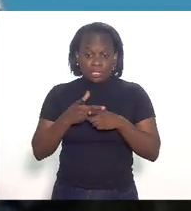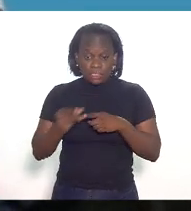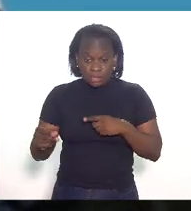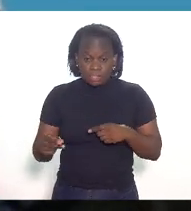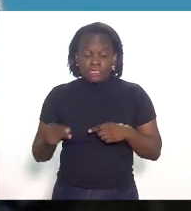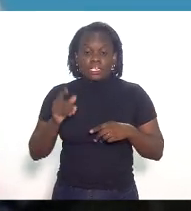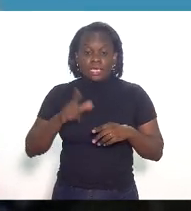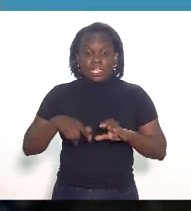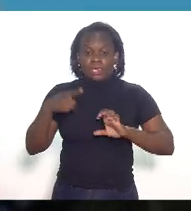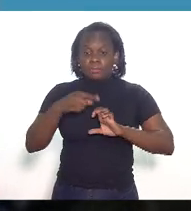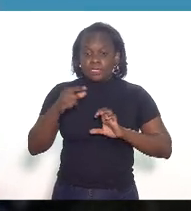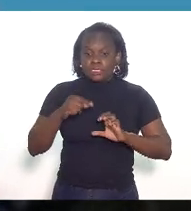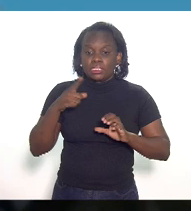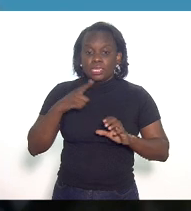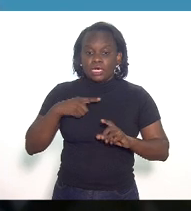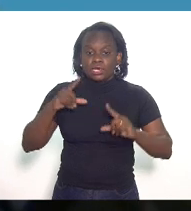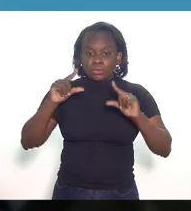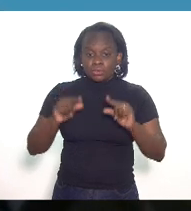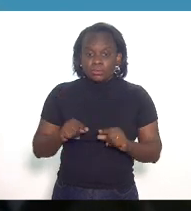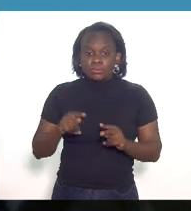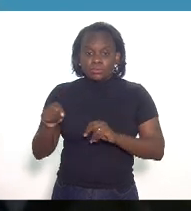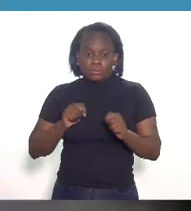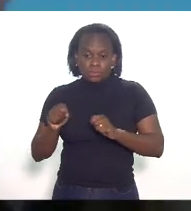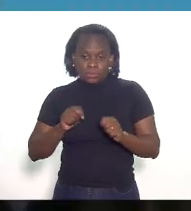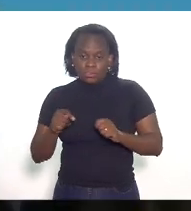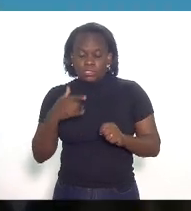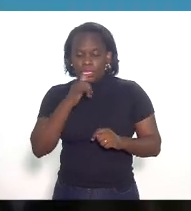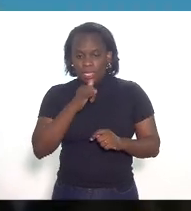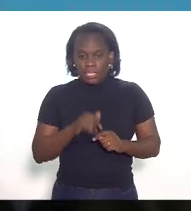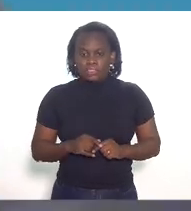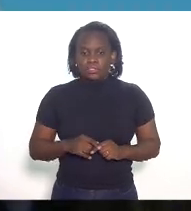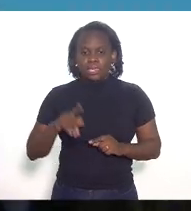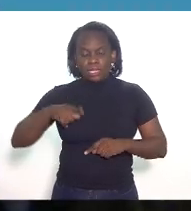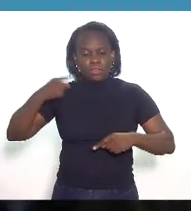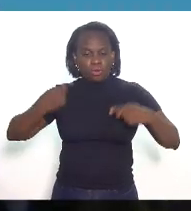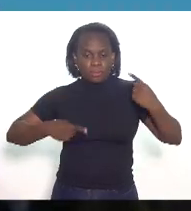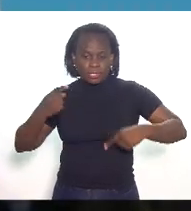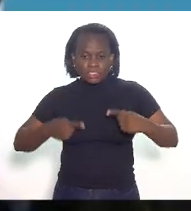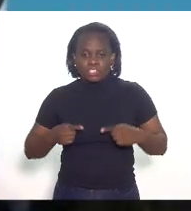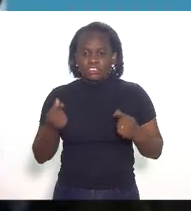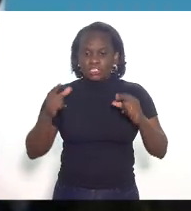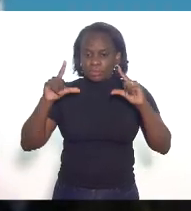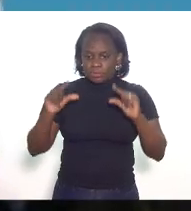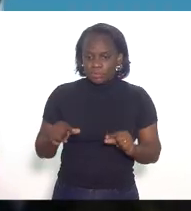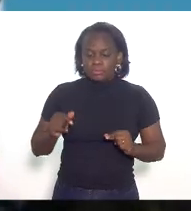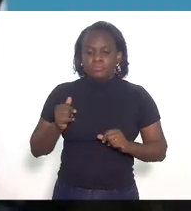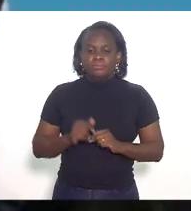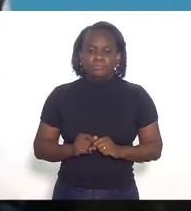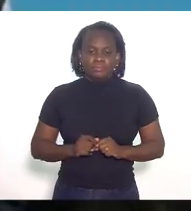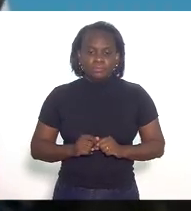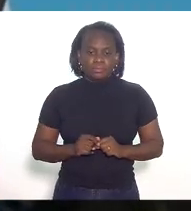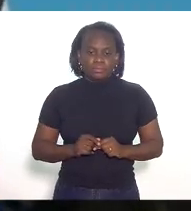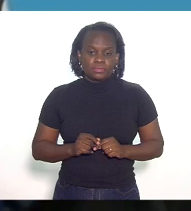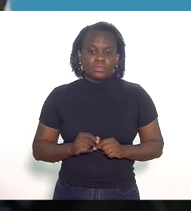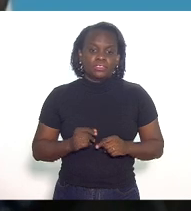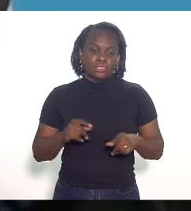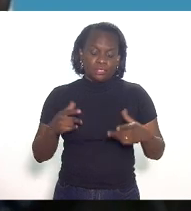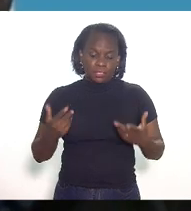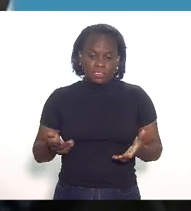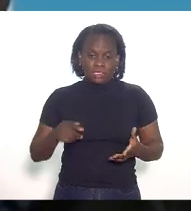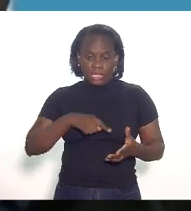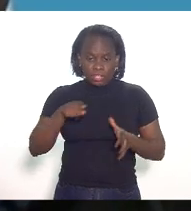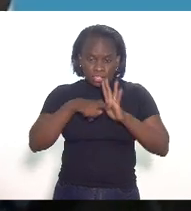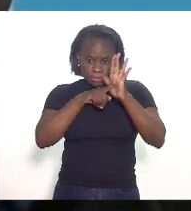empreendimentos que fornecem o menor custo de geração para o setor elétrico é uma competição pelo menor custo e pelas nossas